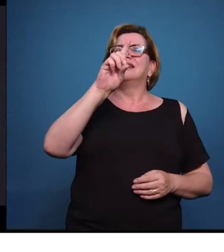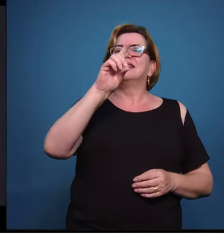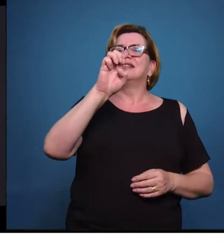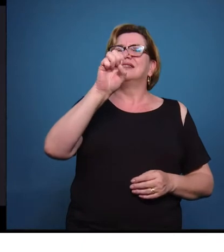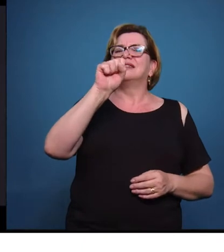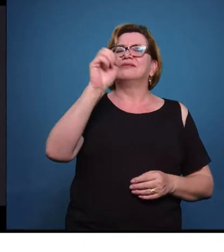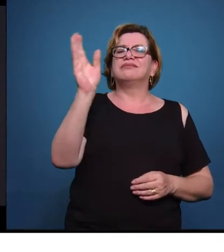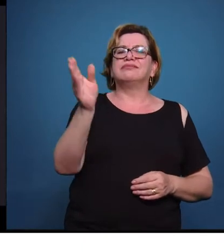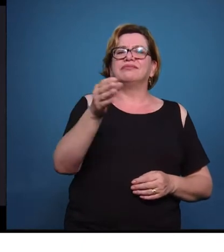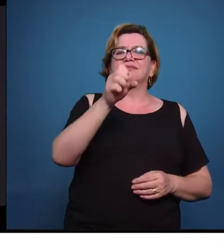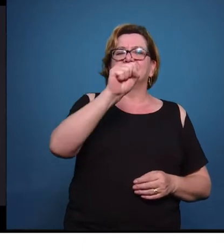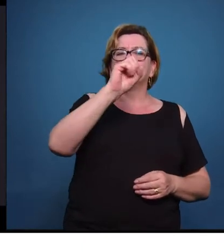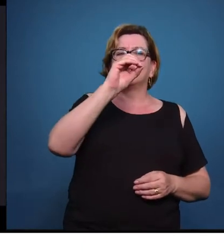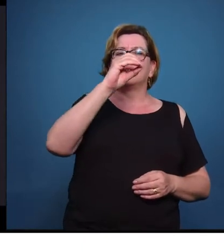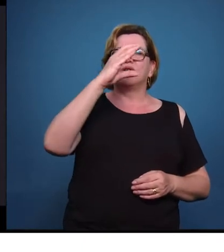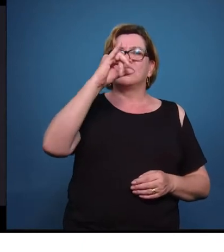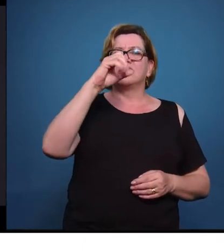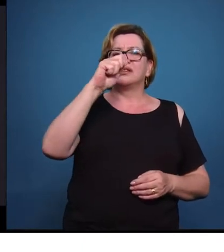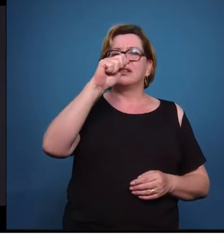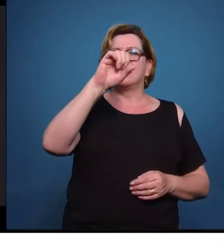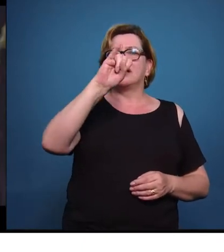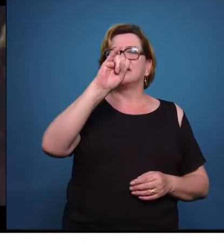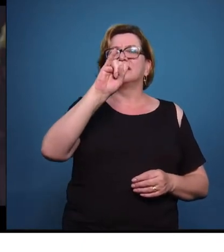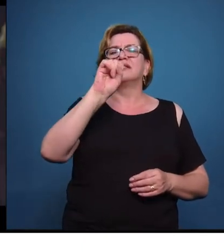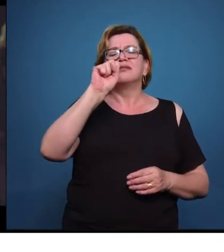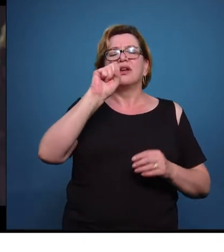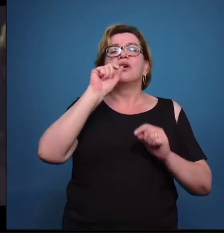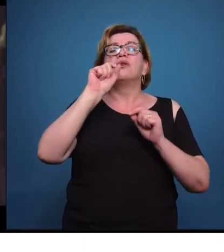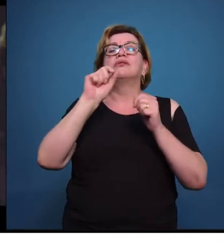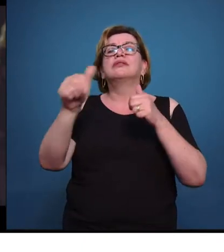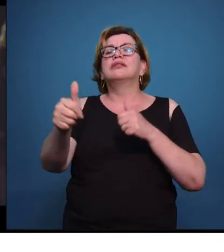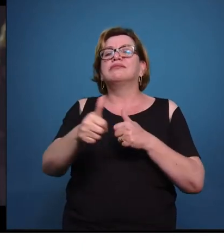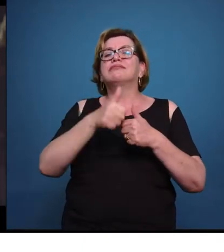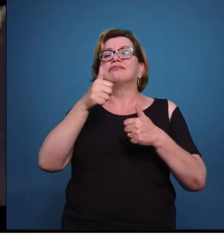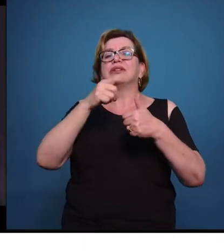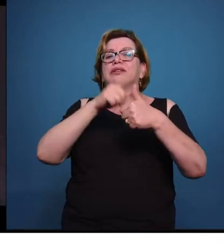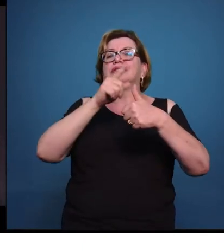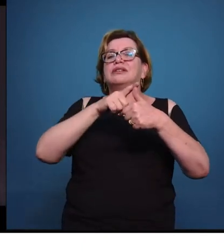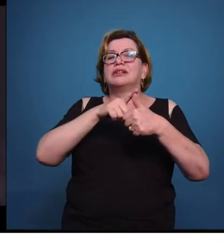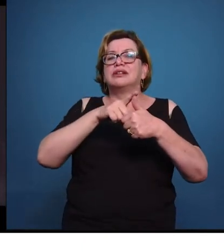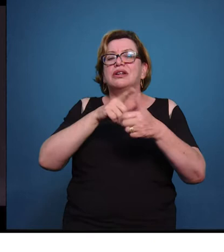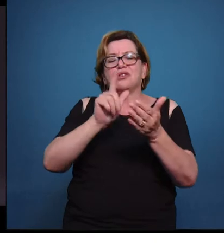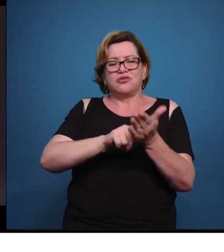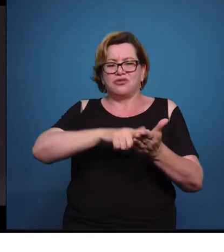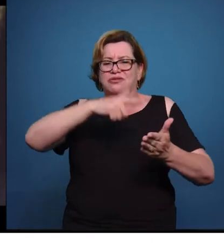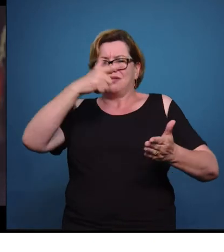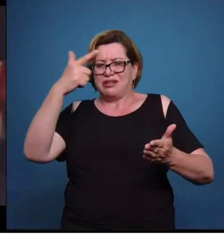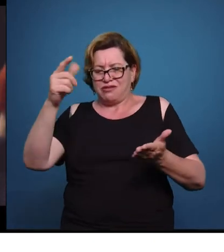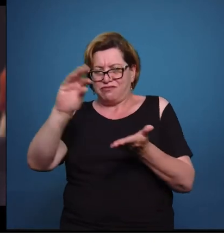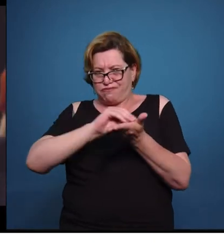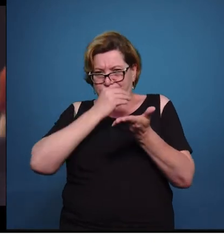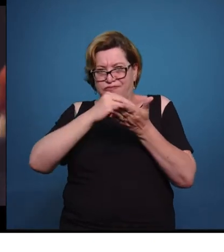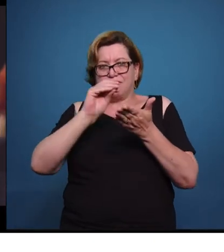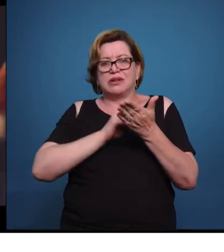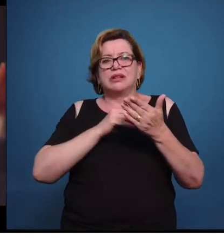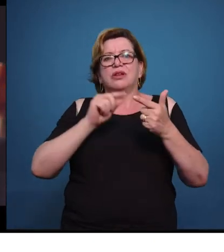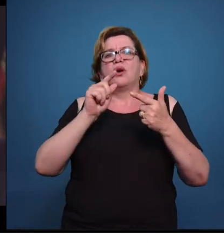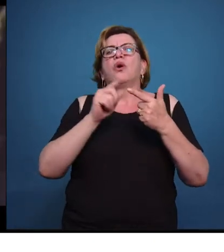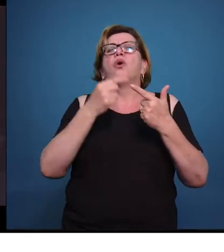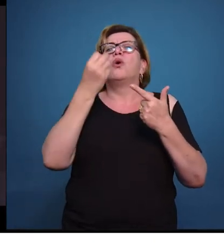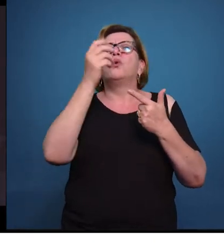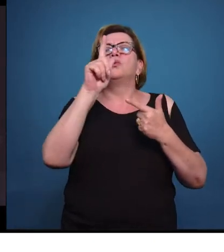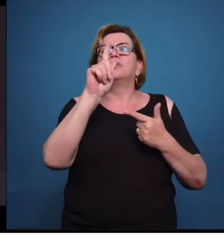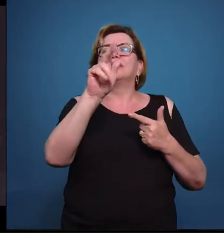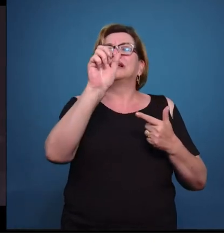ou tem espaço para os dois? Jornais impressos, aqueles que a sociedade reconhece como instrumentos importantes, ou os games?